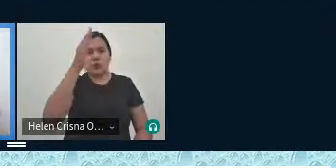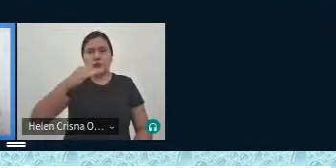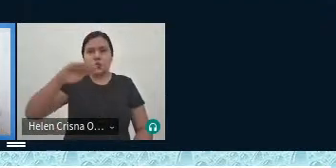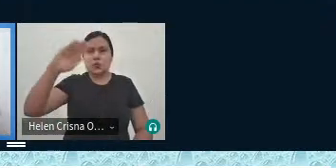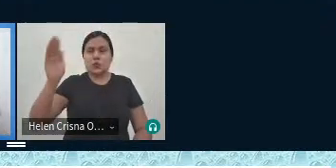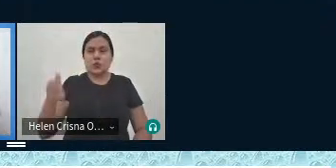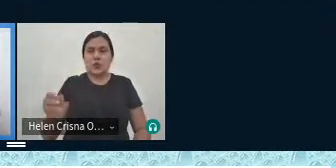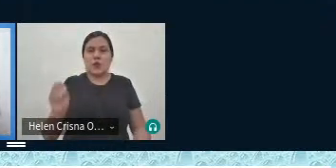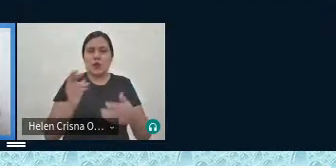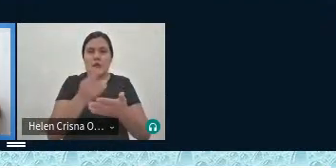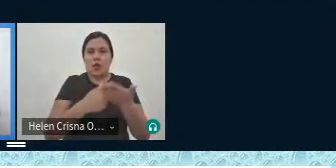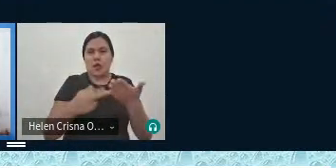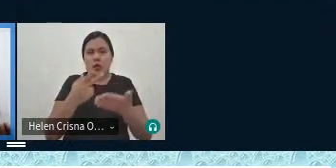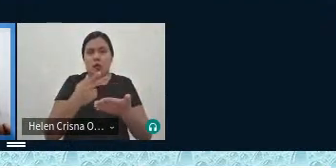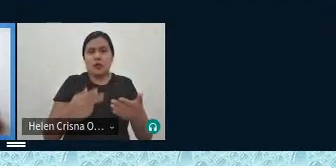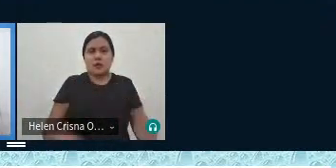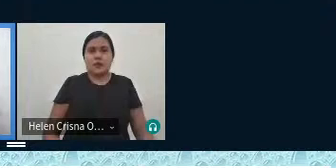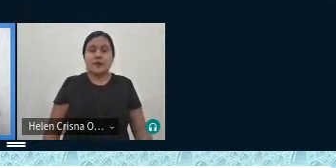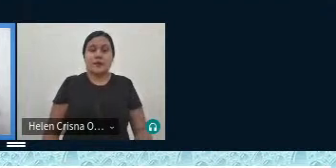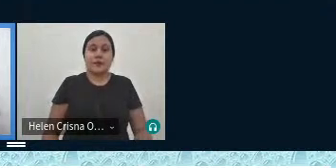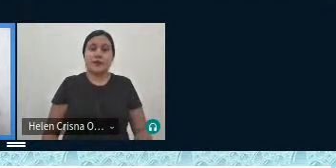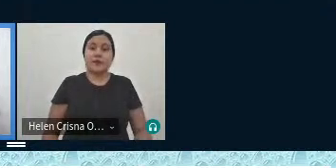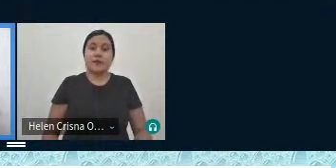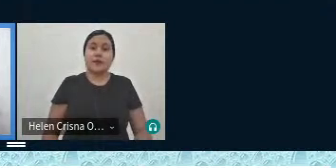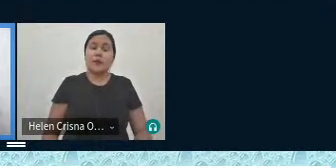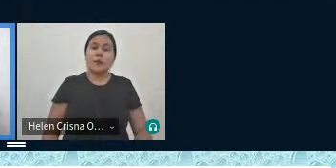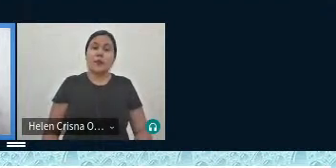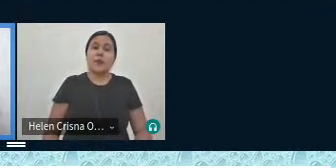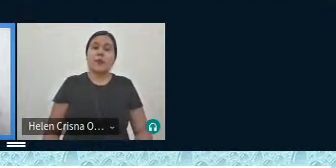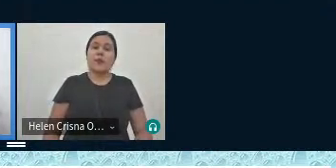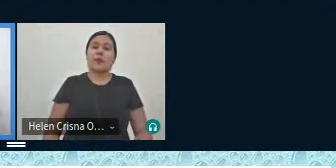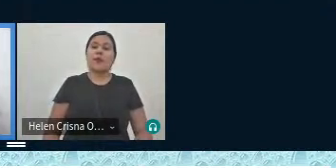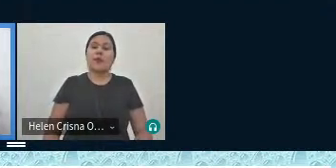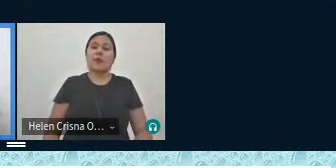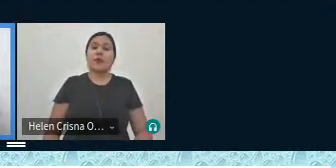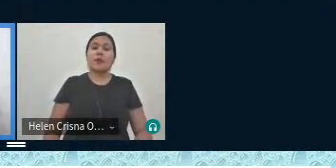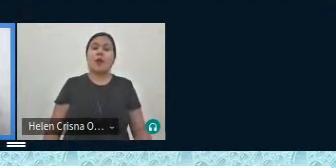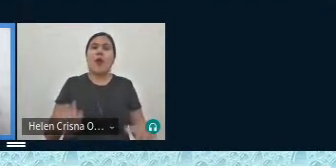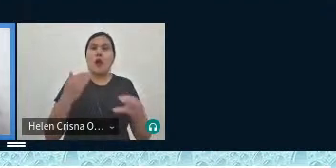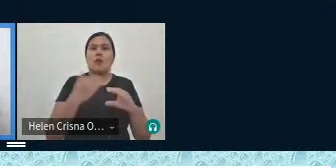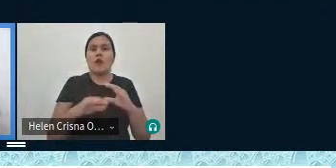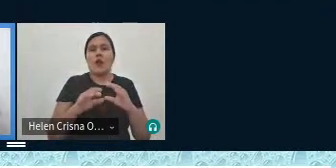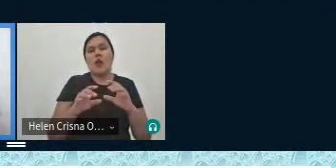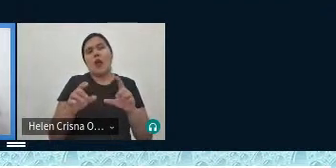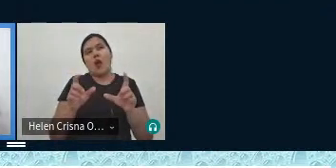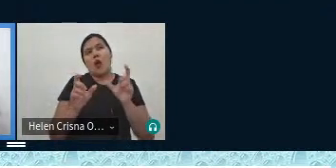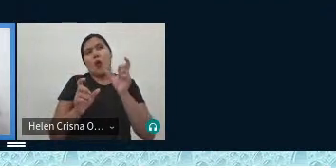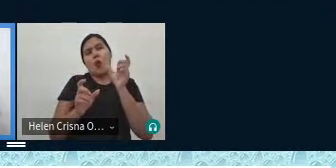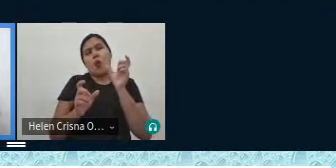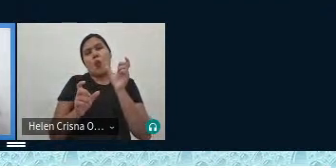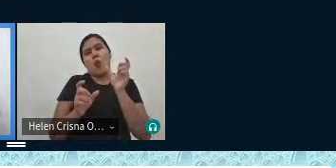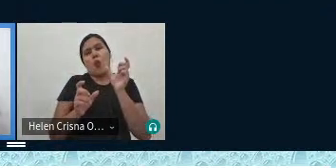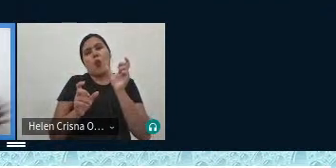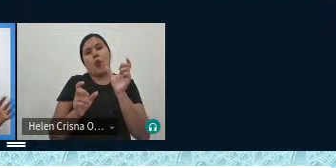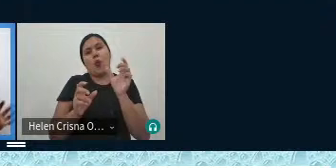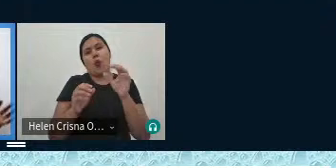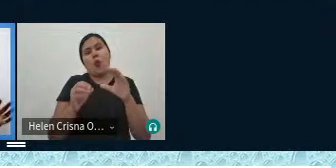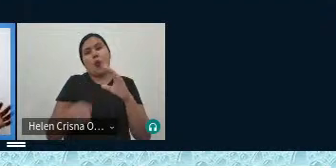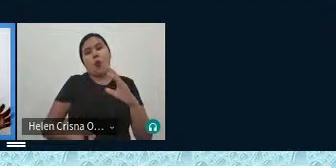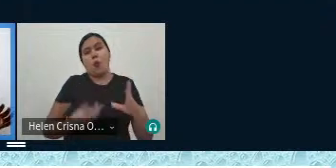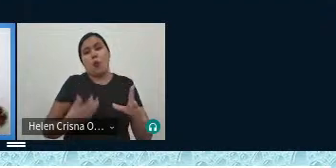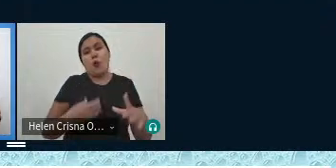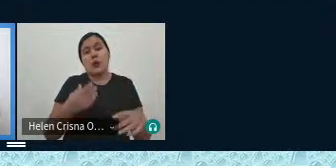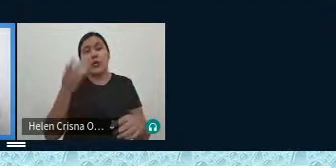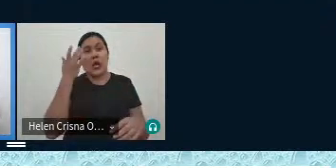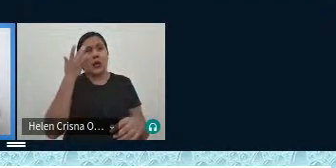por quê? porque eu lancei para ela a parte do repertório que compõe o Igarapé e ela